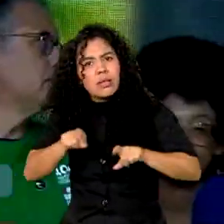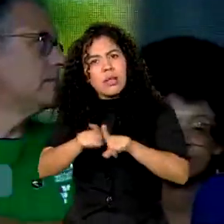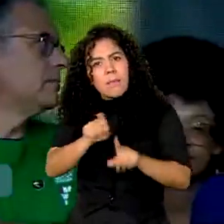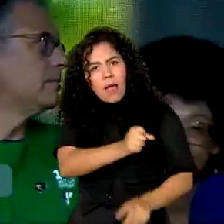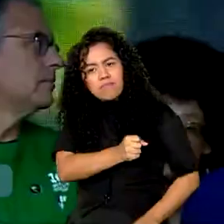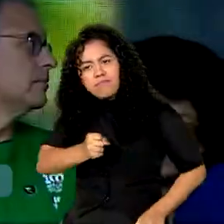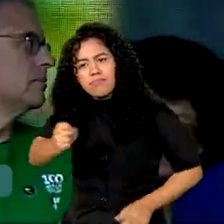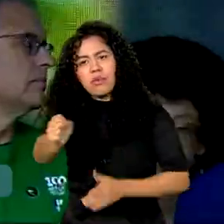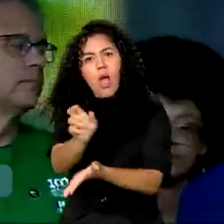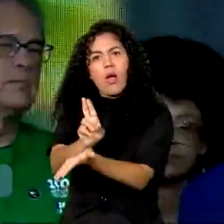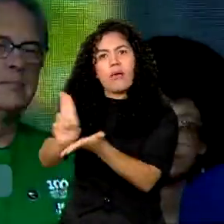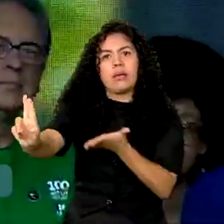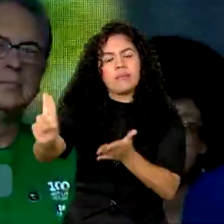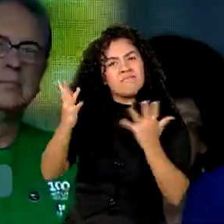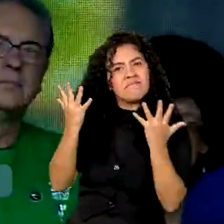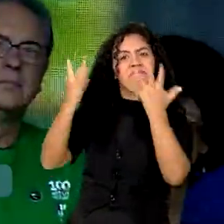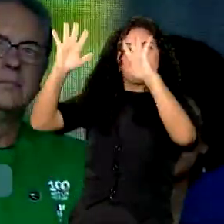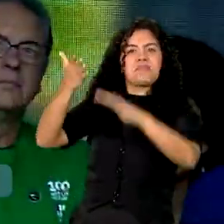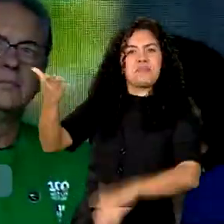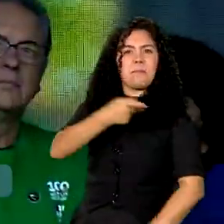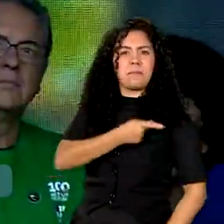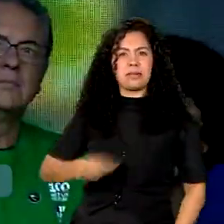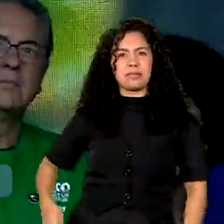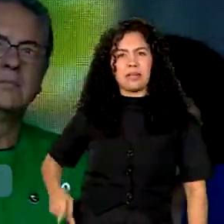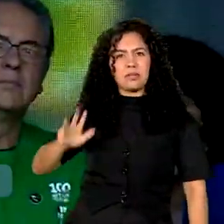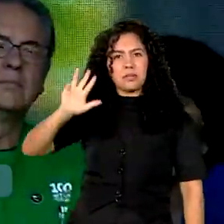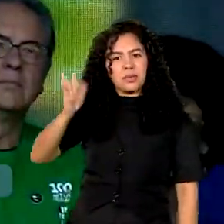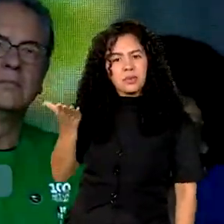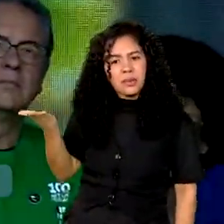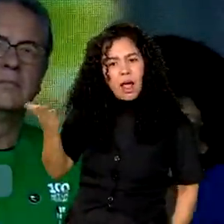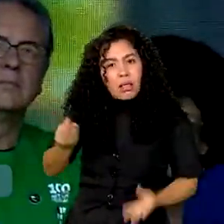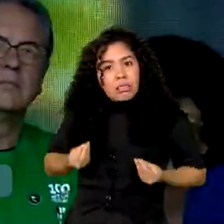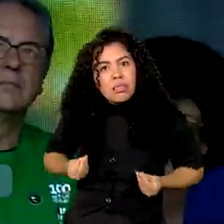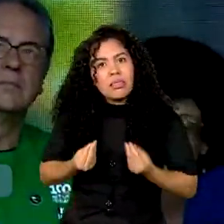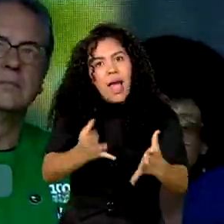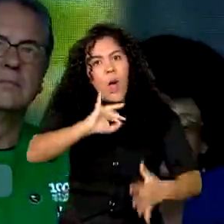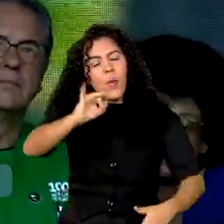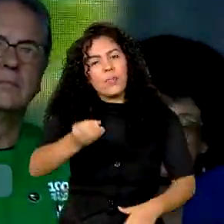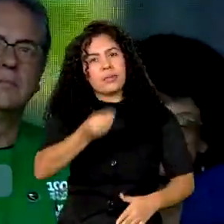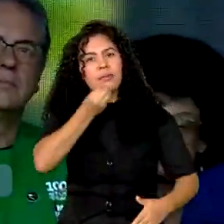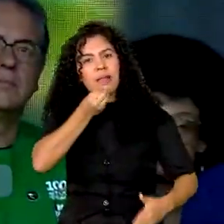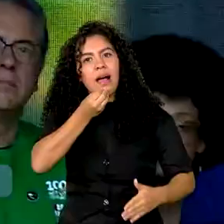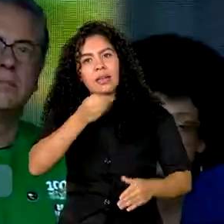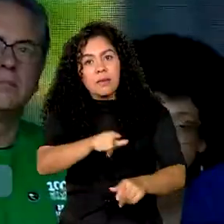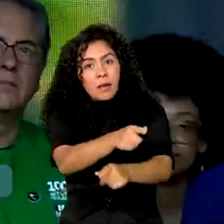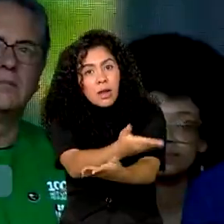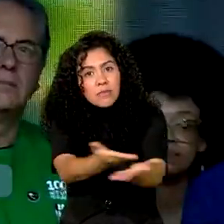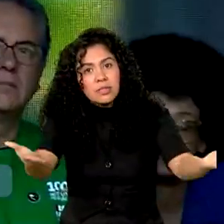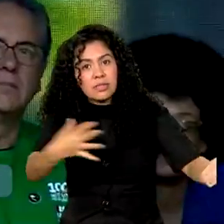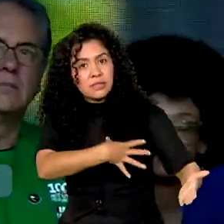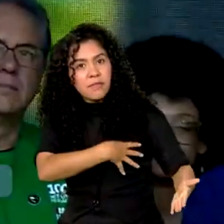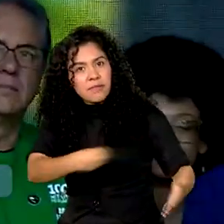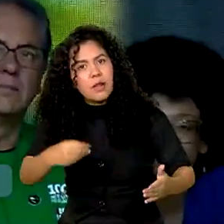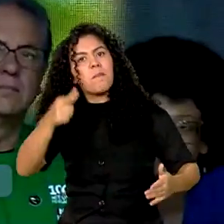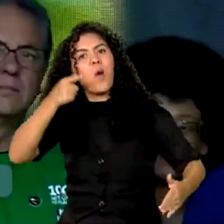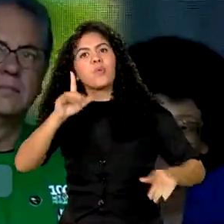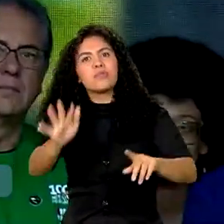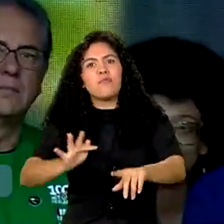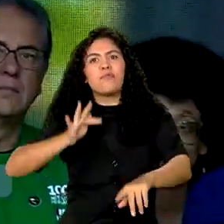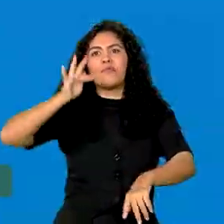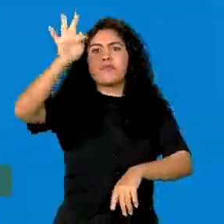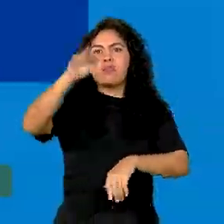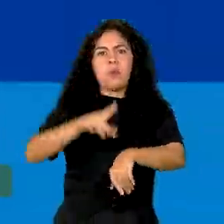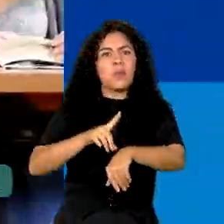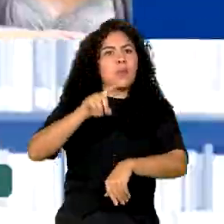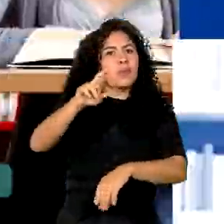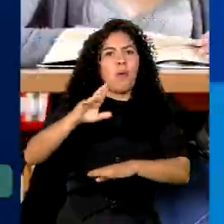E só o presidente, como o presidente Lula, está dando oportunidade para os filhos de trabalhadores virarem doutor desse